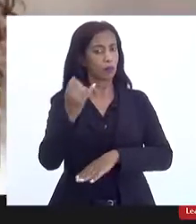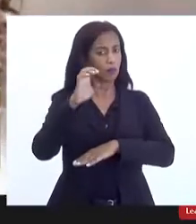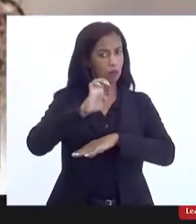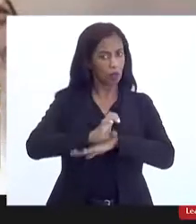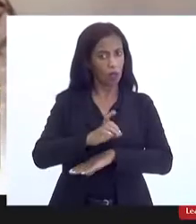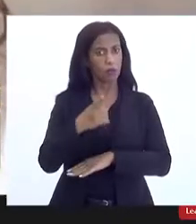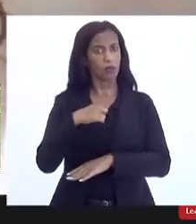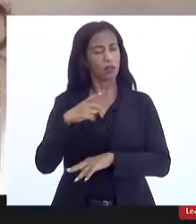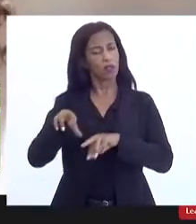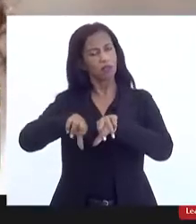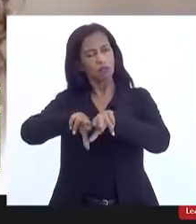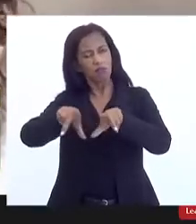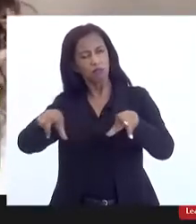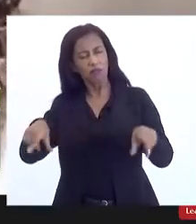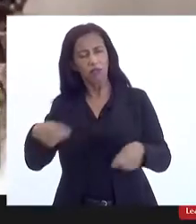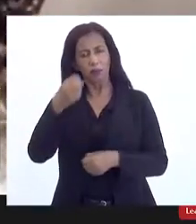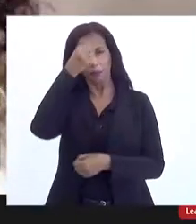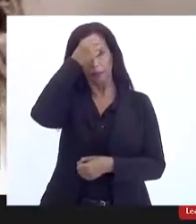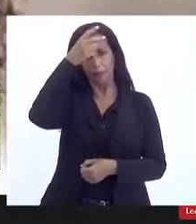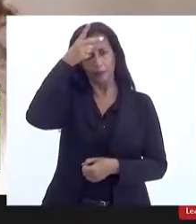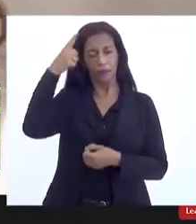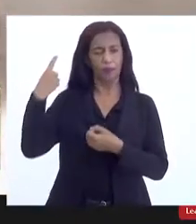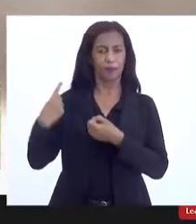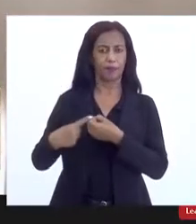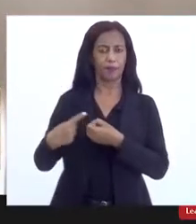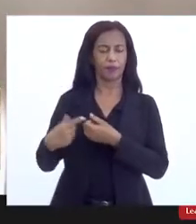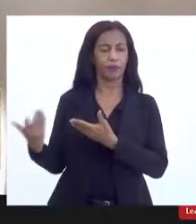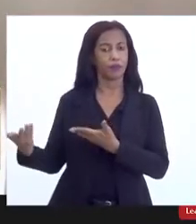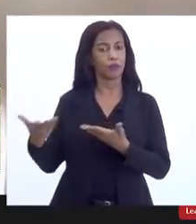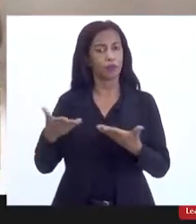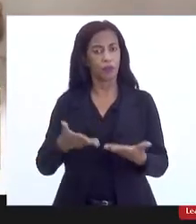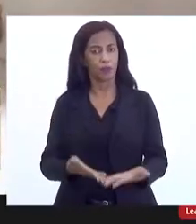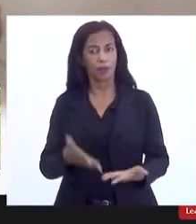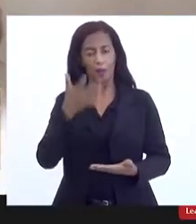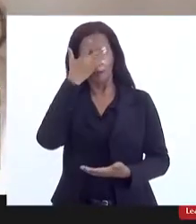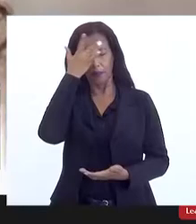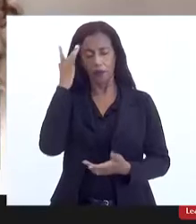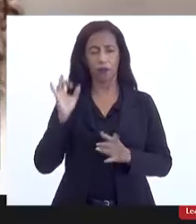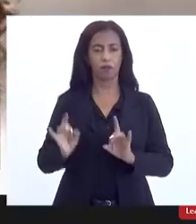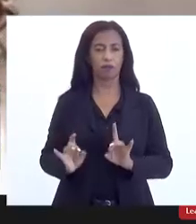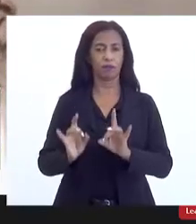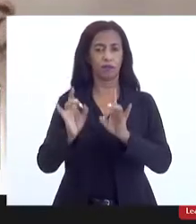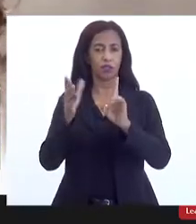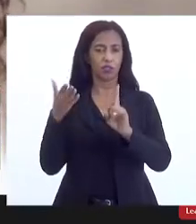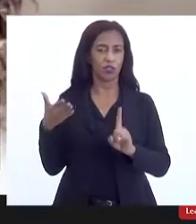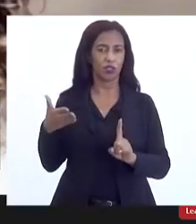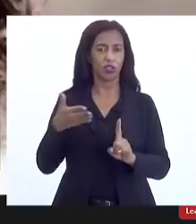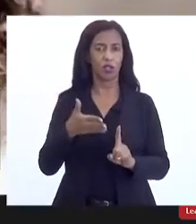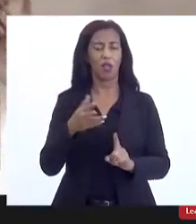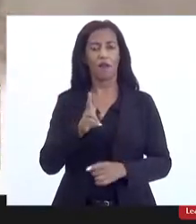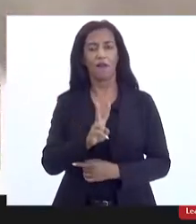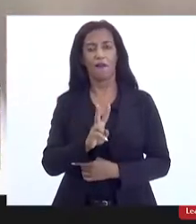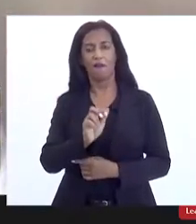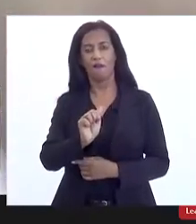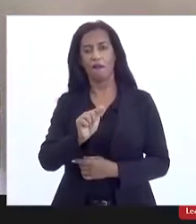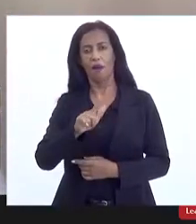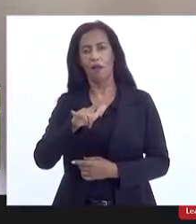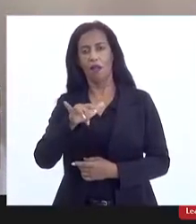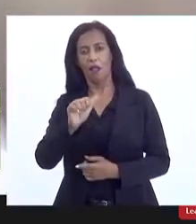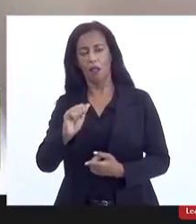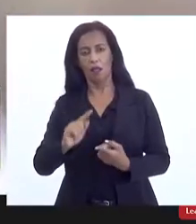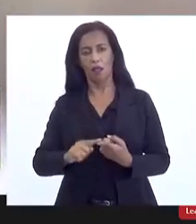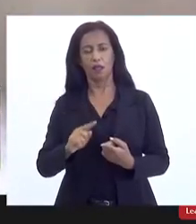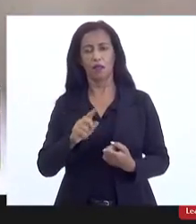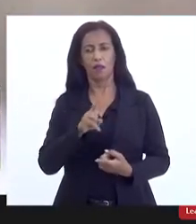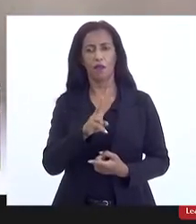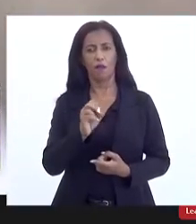conta com diversos municípios, trouxemos aqui, especialmente, mais diretamente, Valença, Volta Redonda e Barra